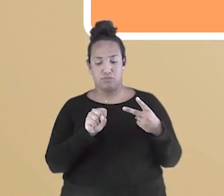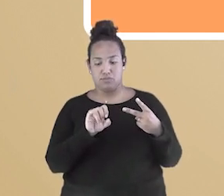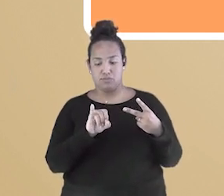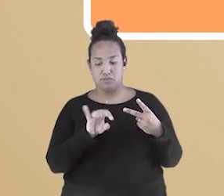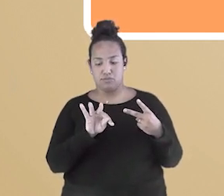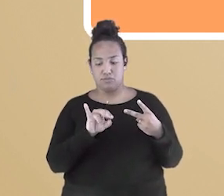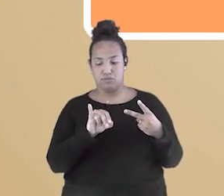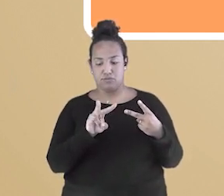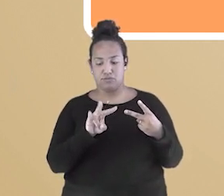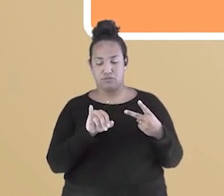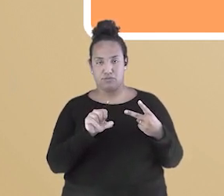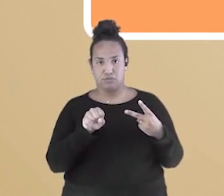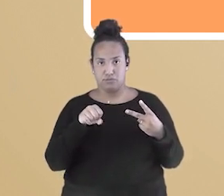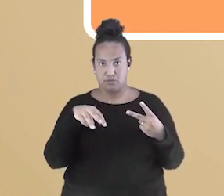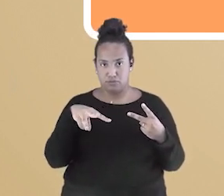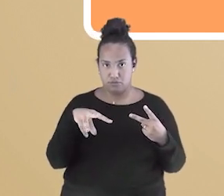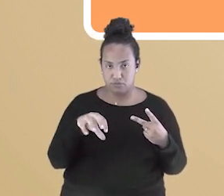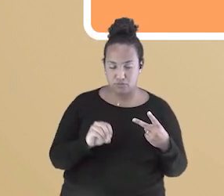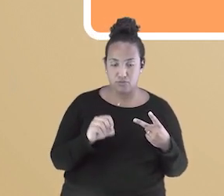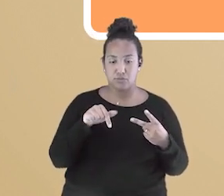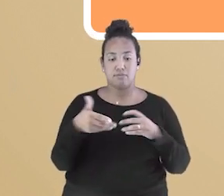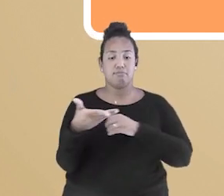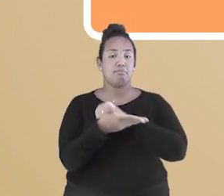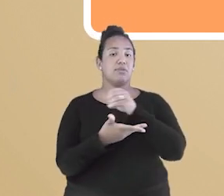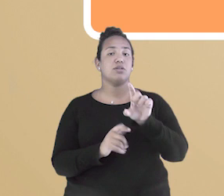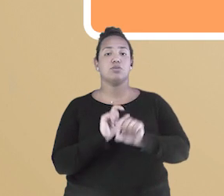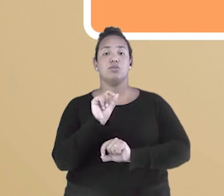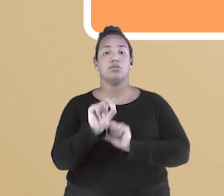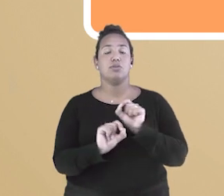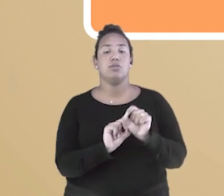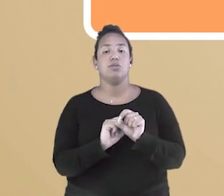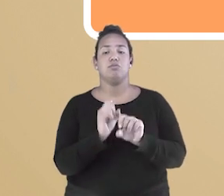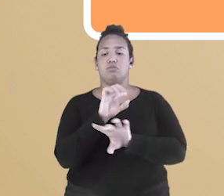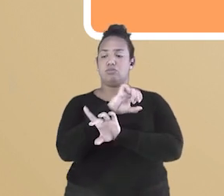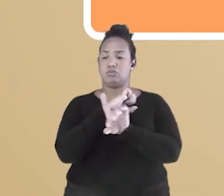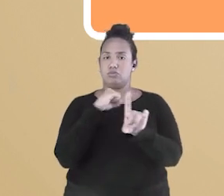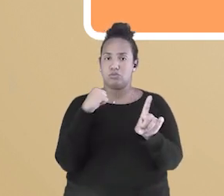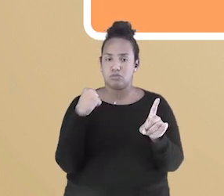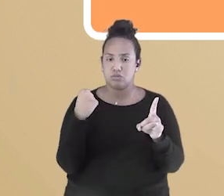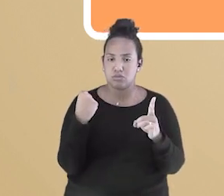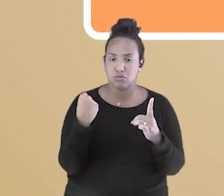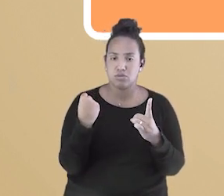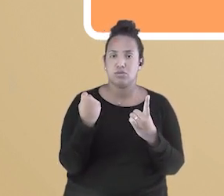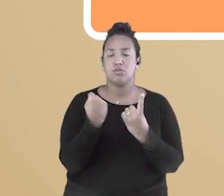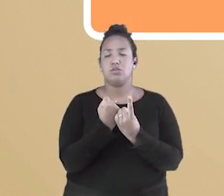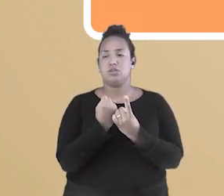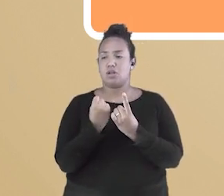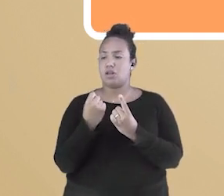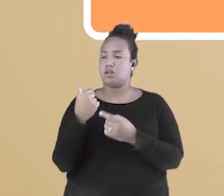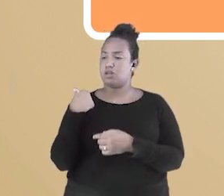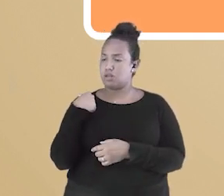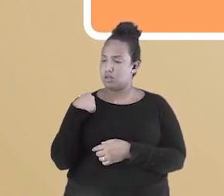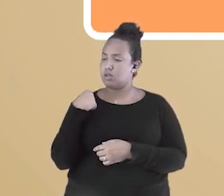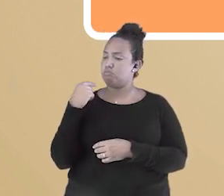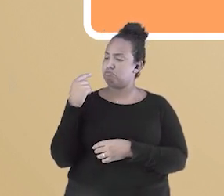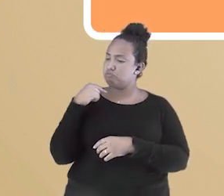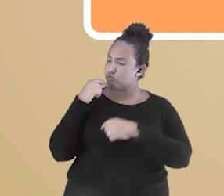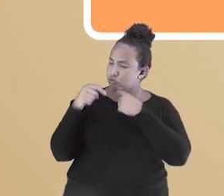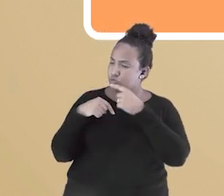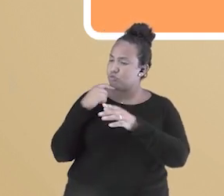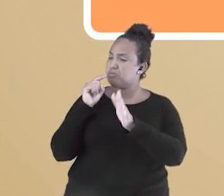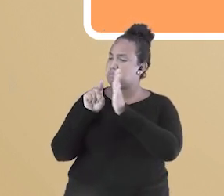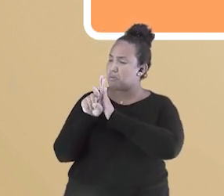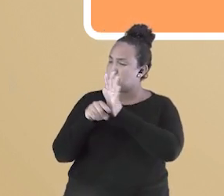Conte, era baseado na criação de uma sociedade que valorizasse a ciência, que questionava a interferência da igreja